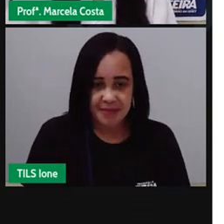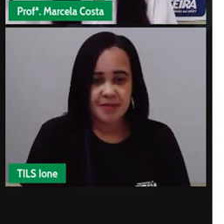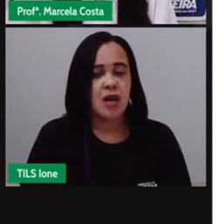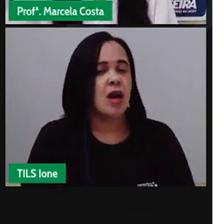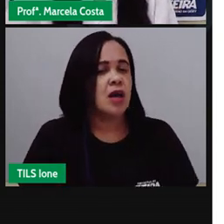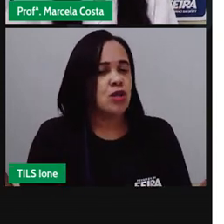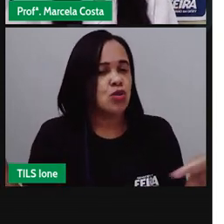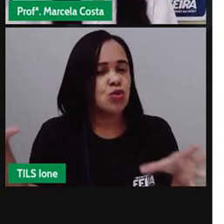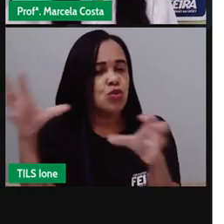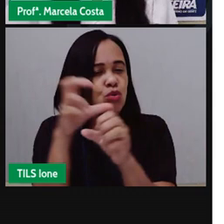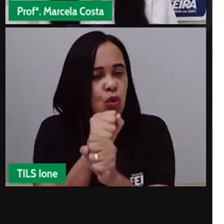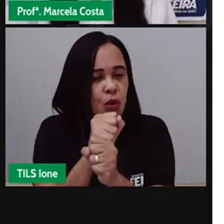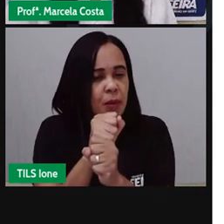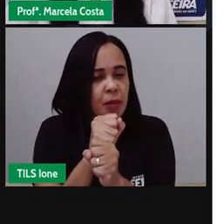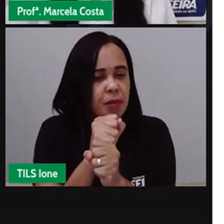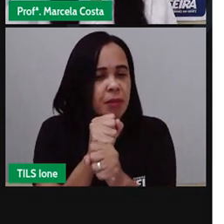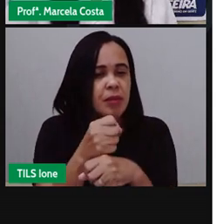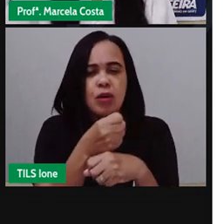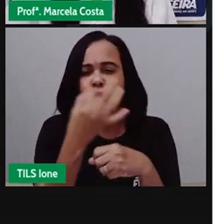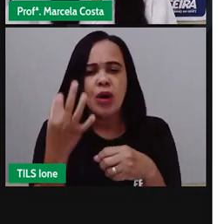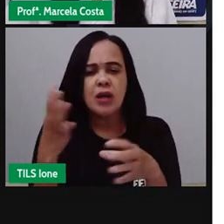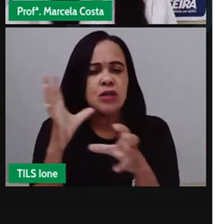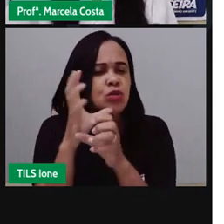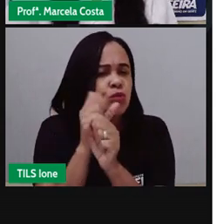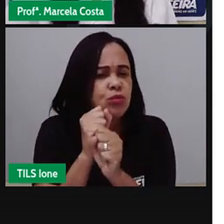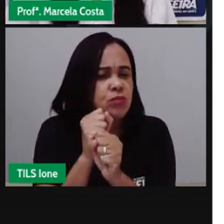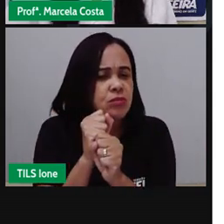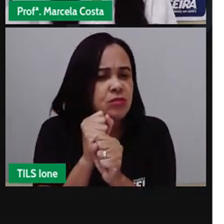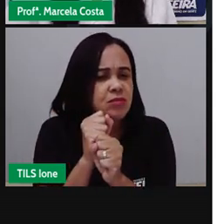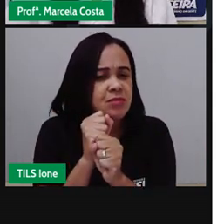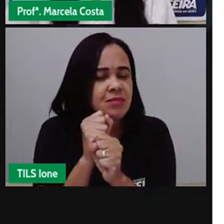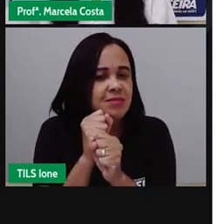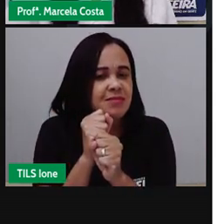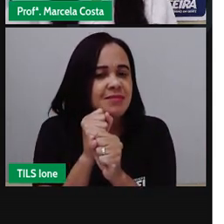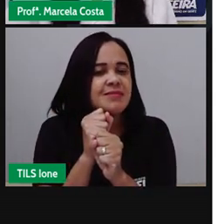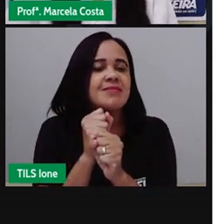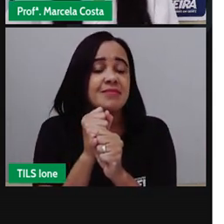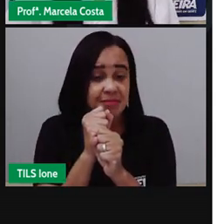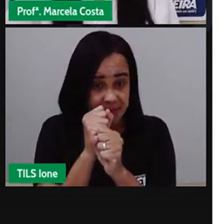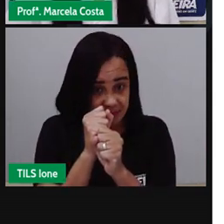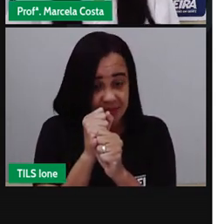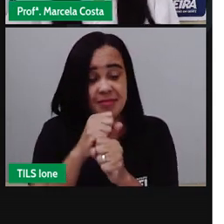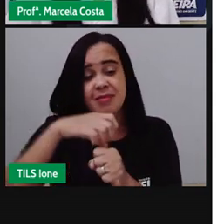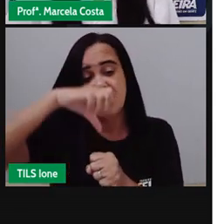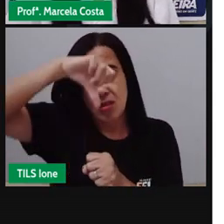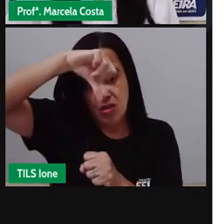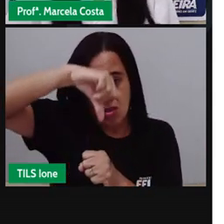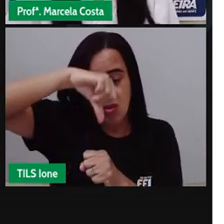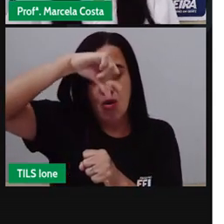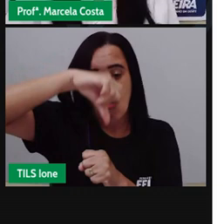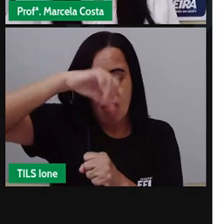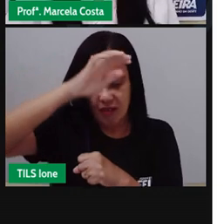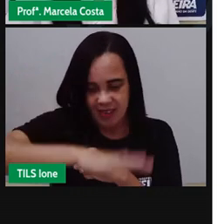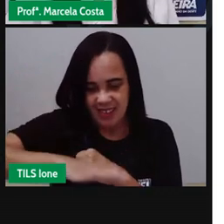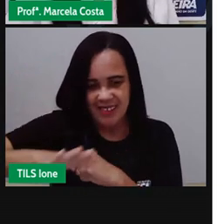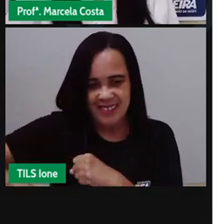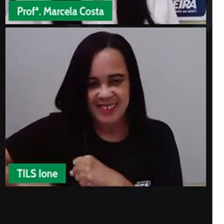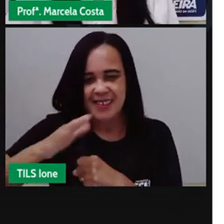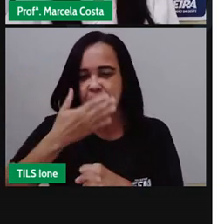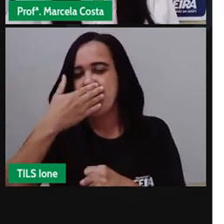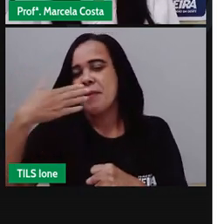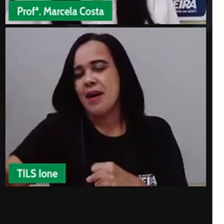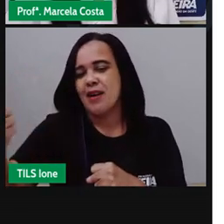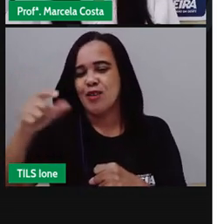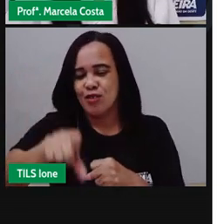somatório dessas quantidades aqui eu já sei que nove crianças escolheram o